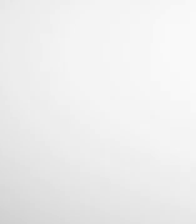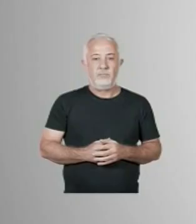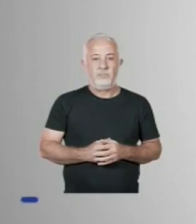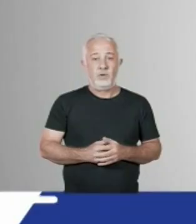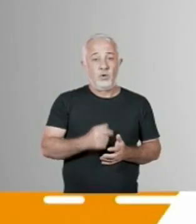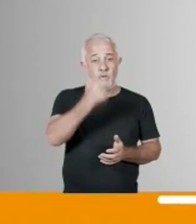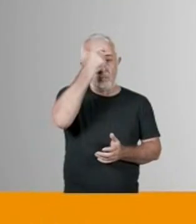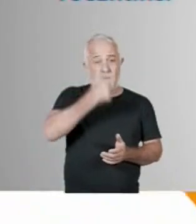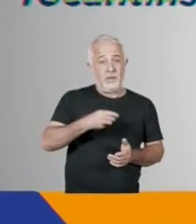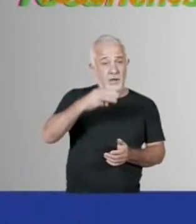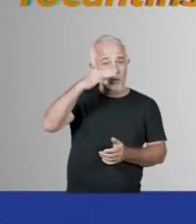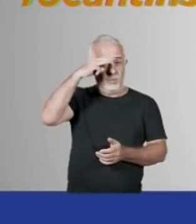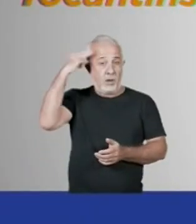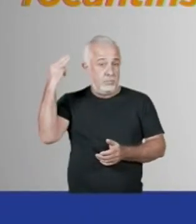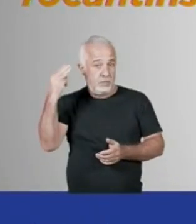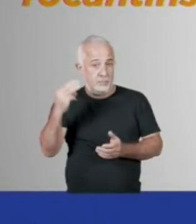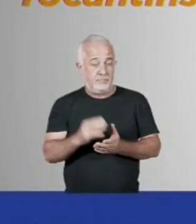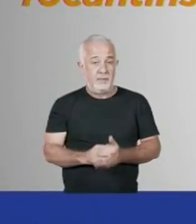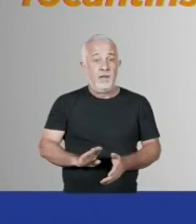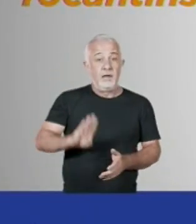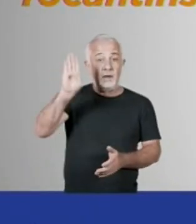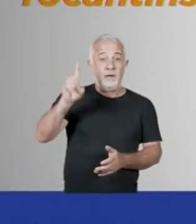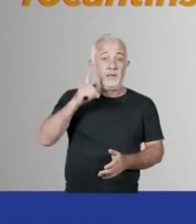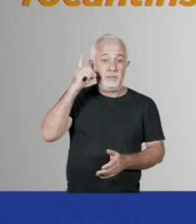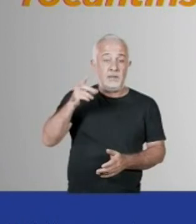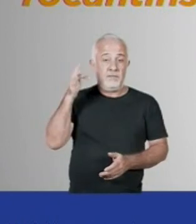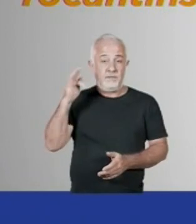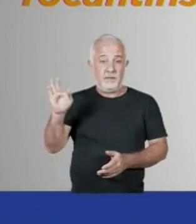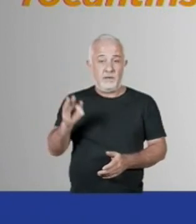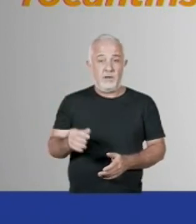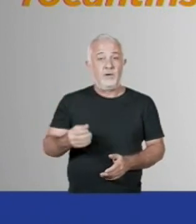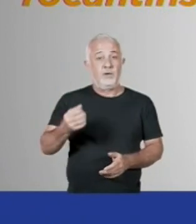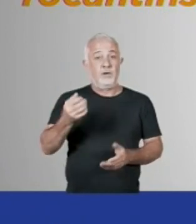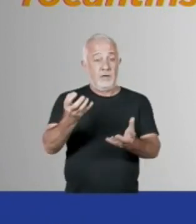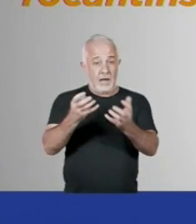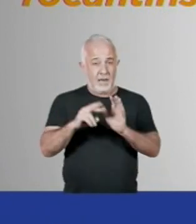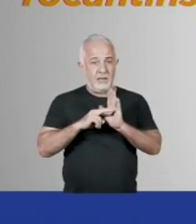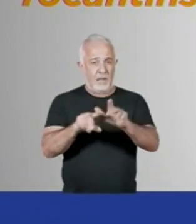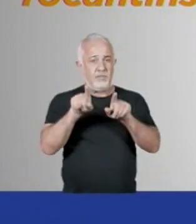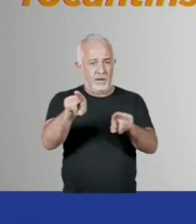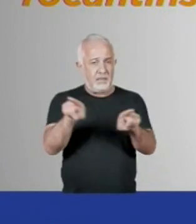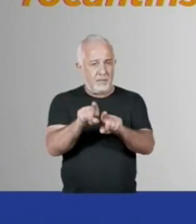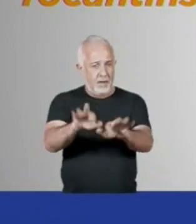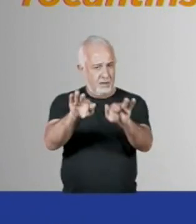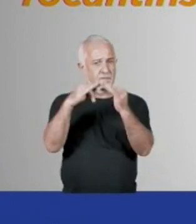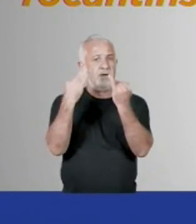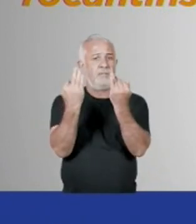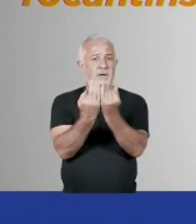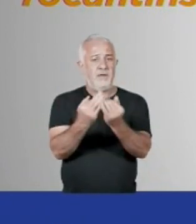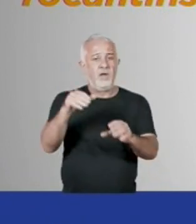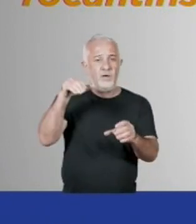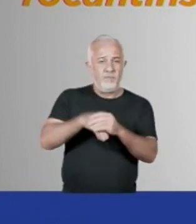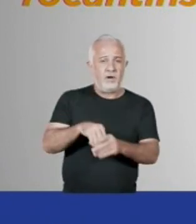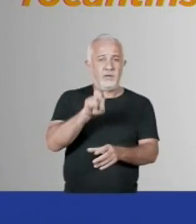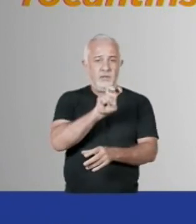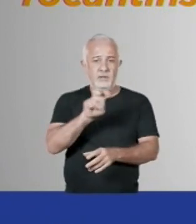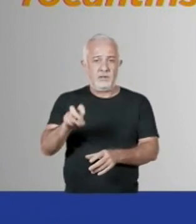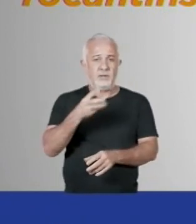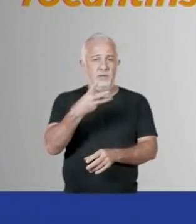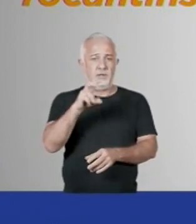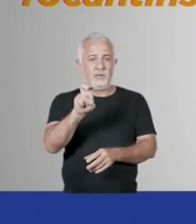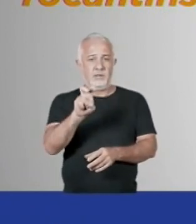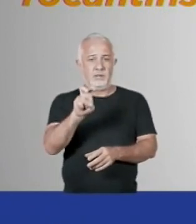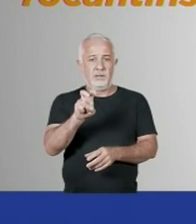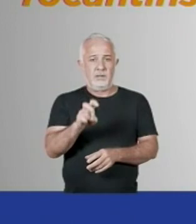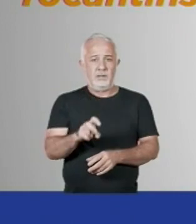Sou Mauritânia Gomes Candidata a deputada federal Quero representar você e sua família Vote 5535